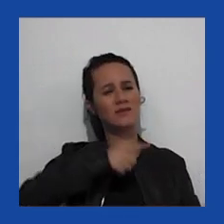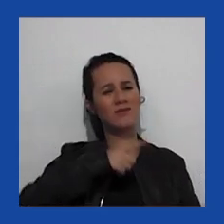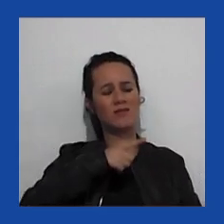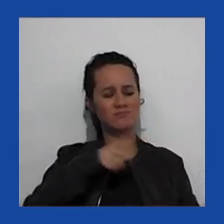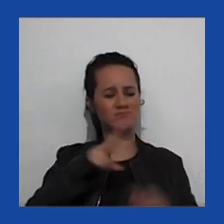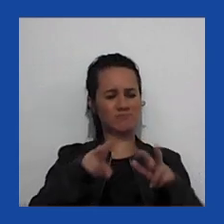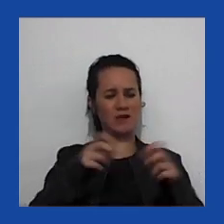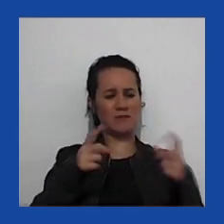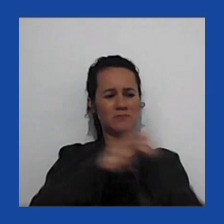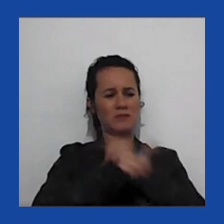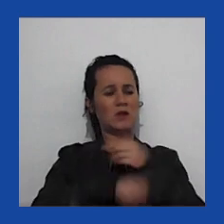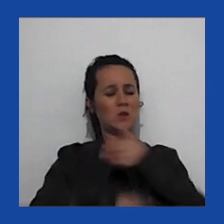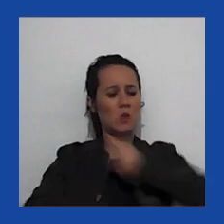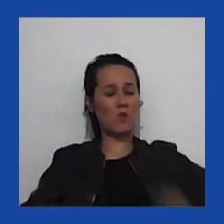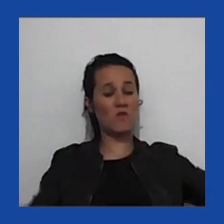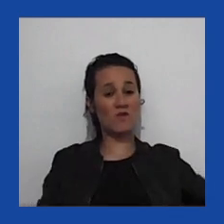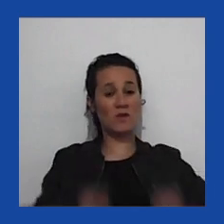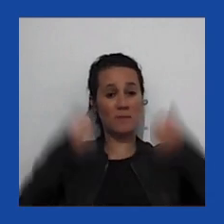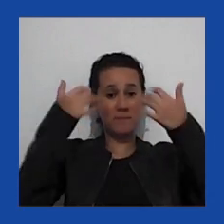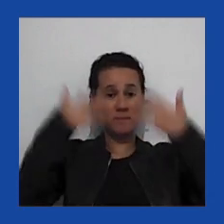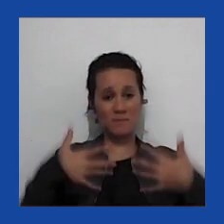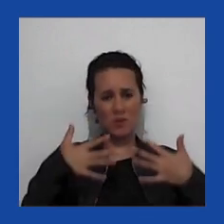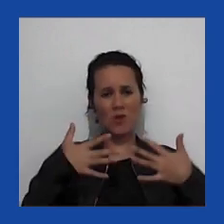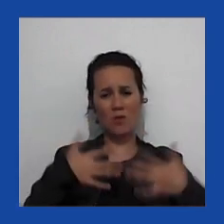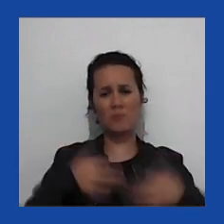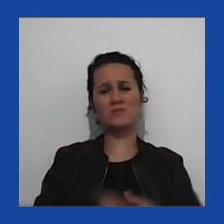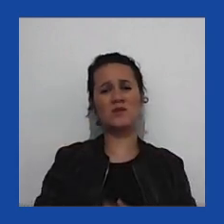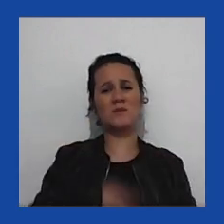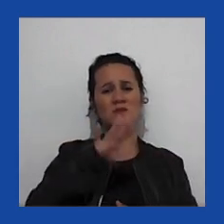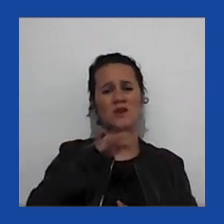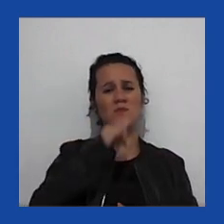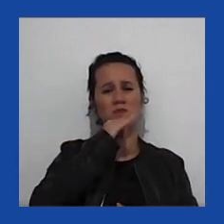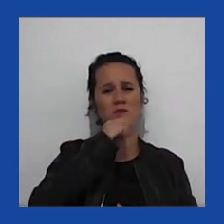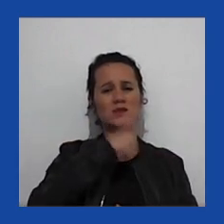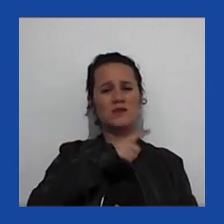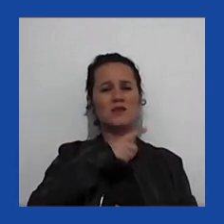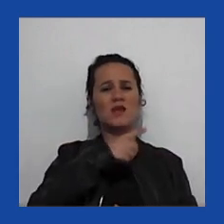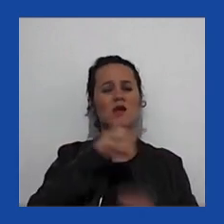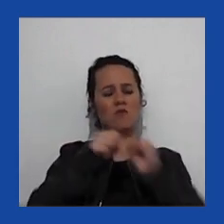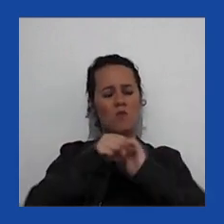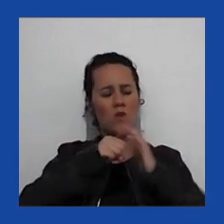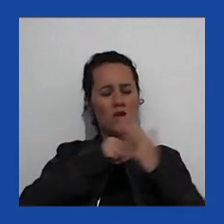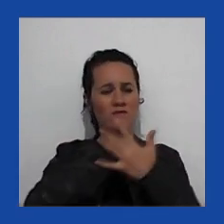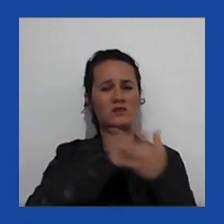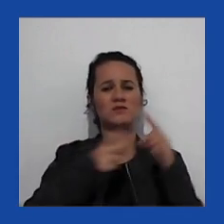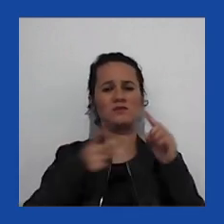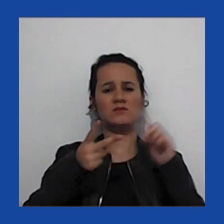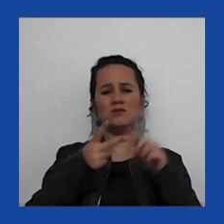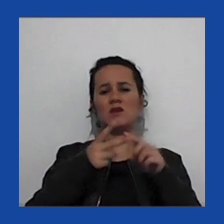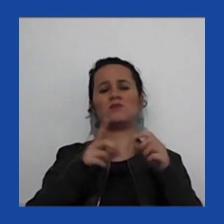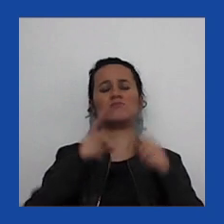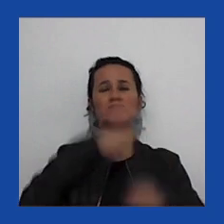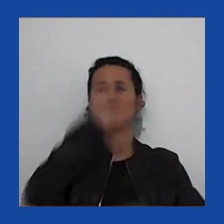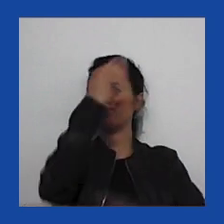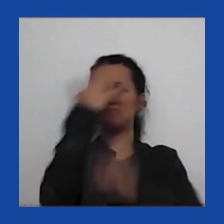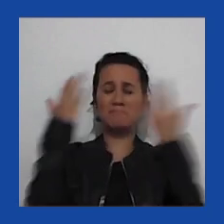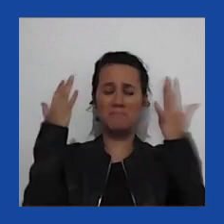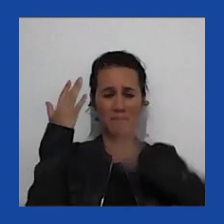entre os governos na área da política externa, acho que na área do coronavírus, na área do meio ambiente,